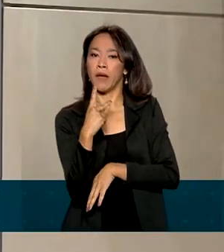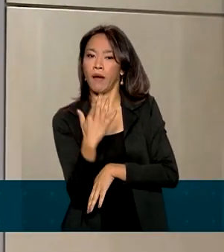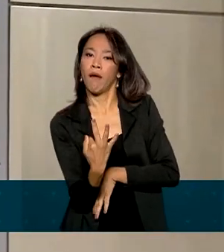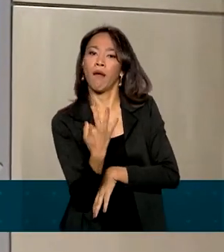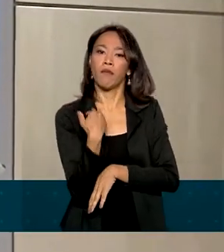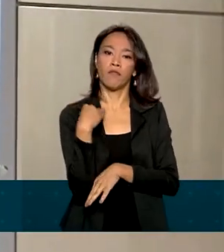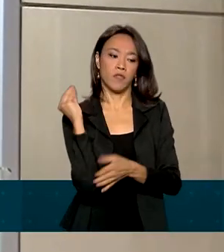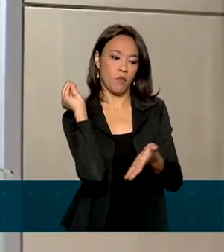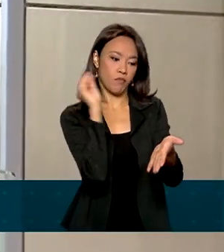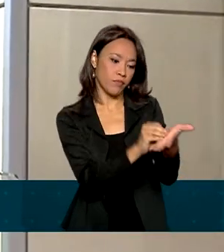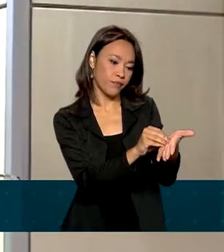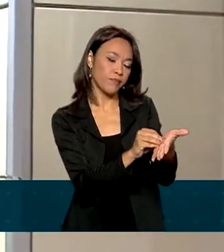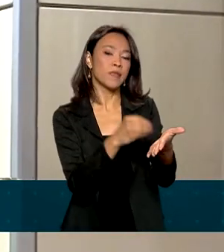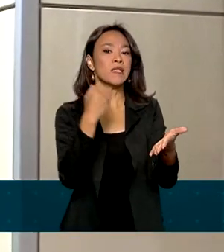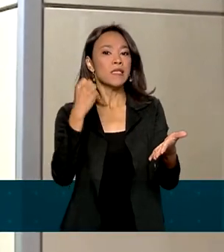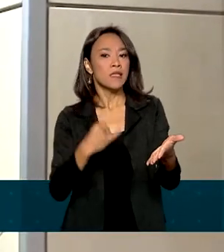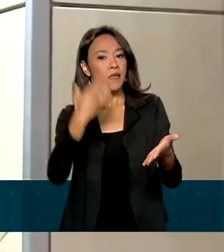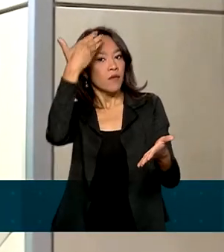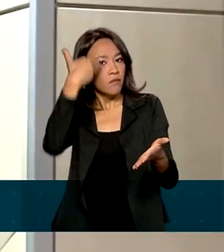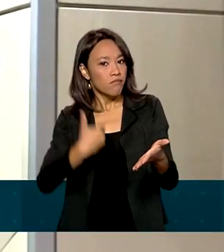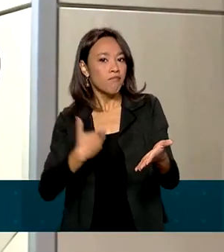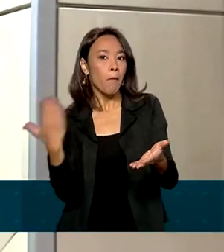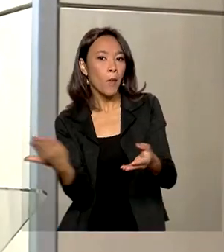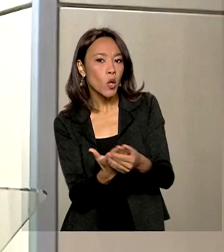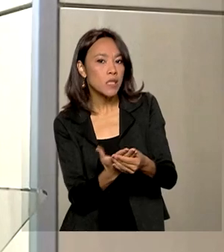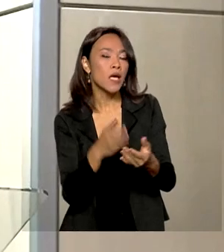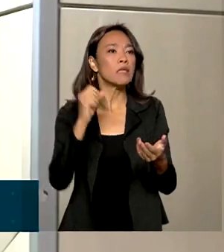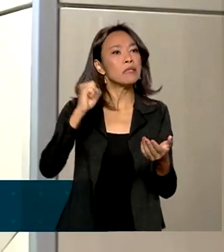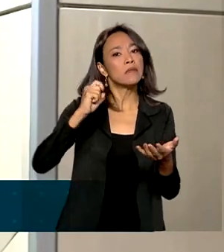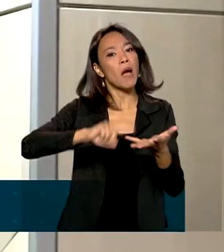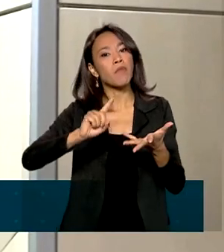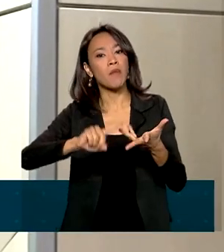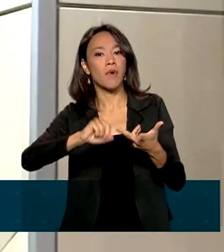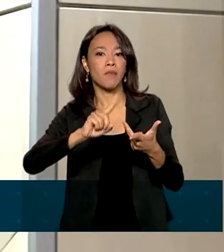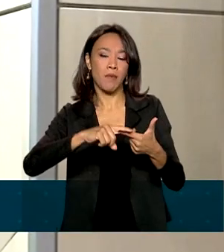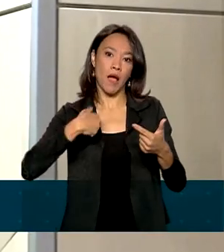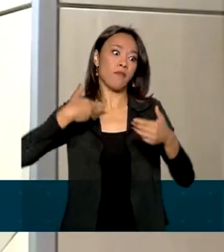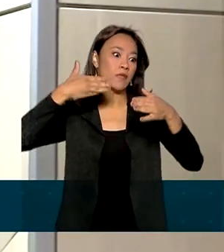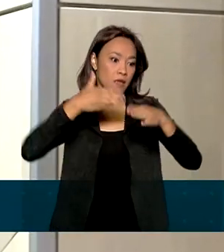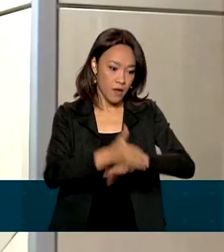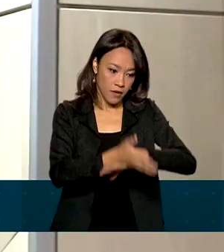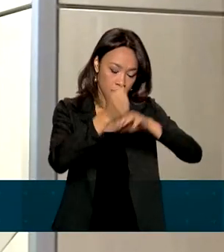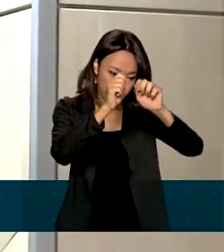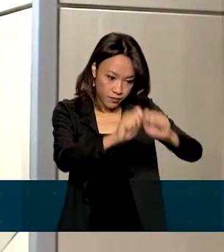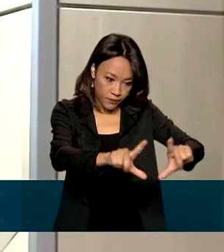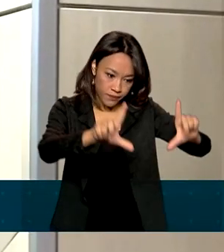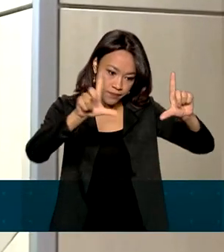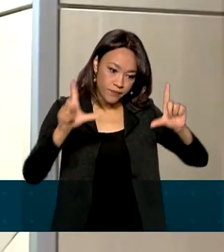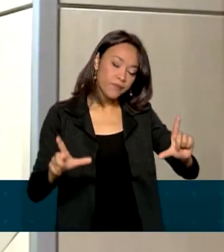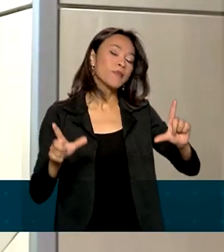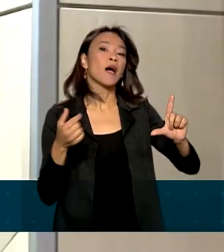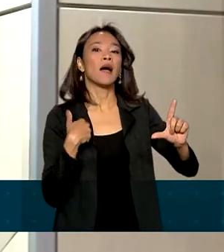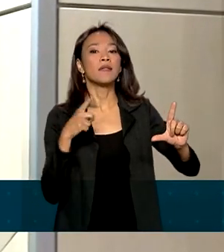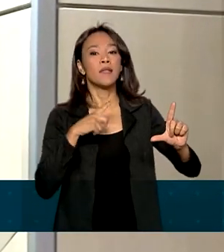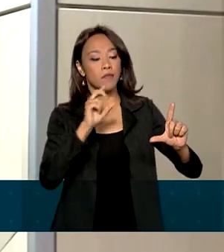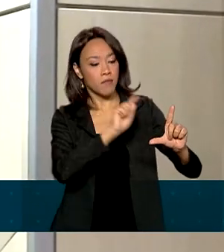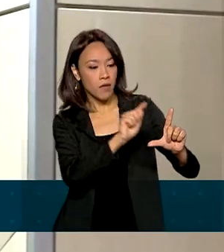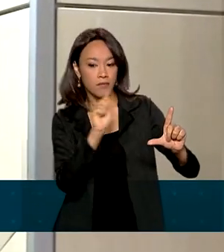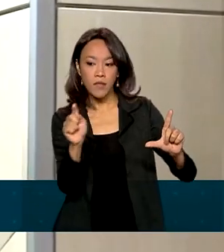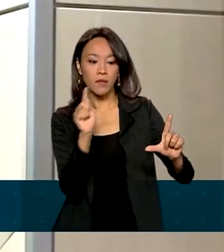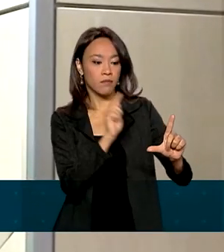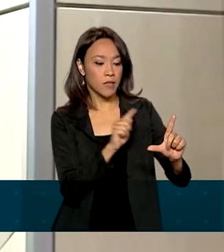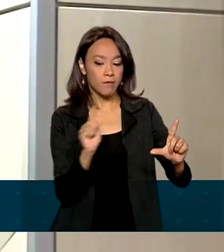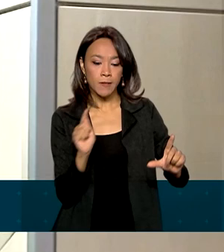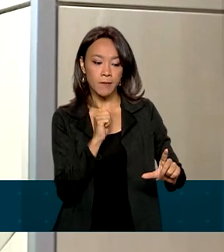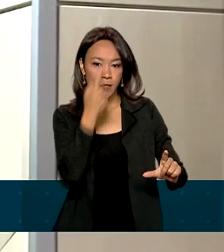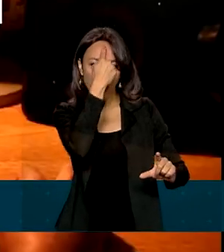você é pulseiro, se você tem processo, e já customiza uma primeira tela oferecendo um cardápio inicial de produtos que tem